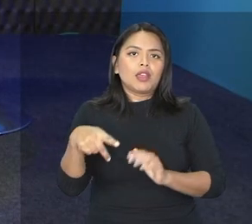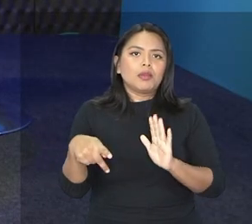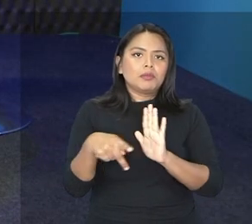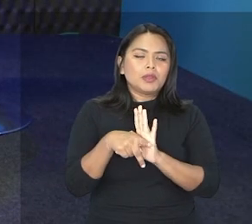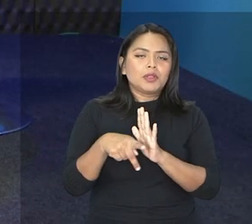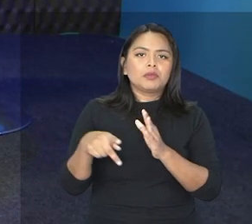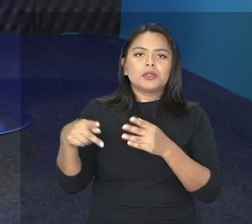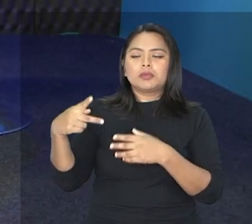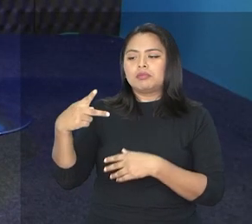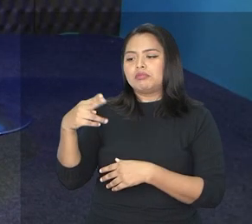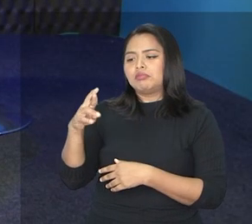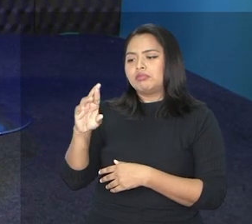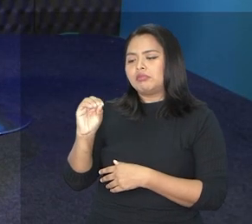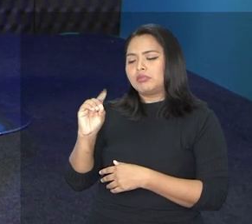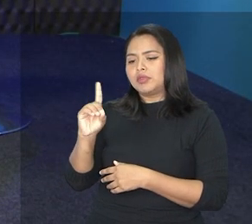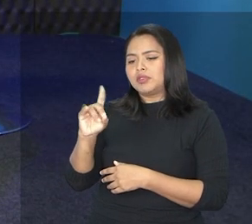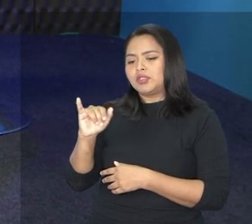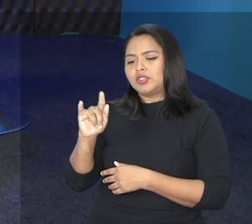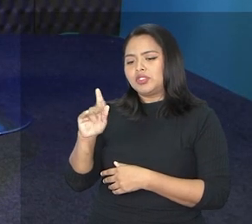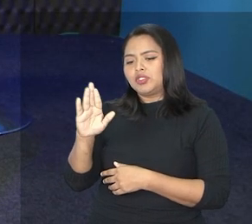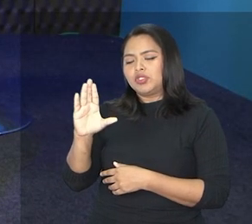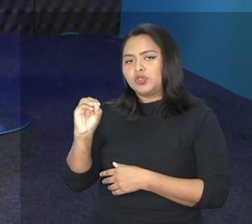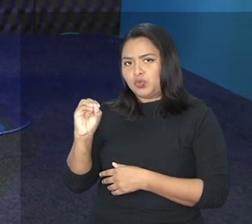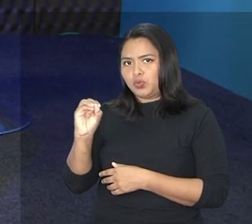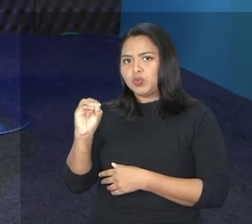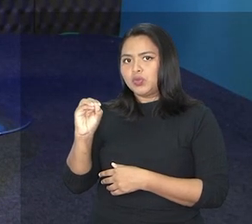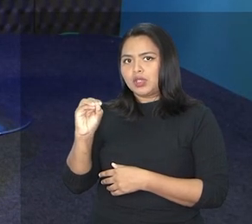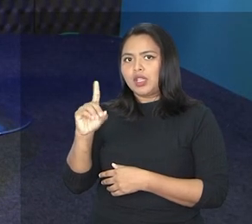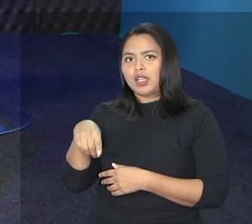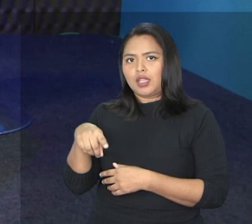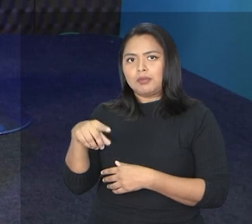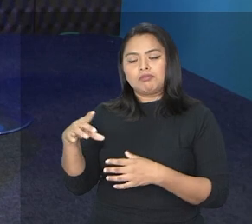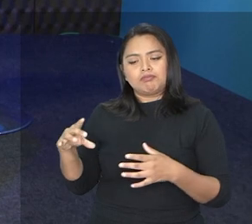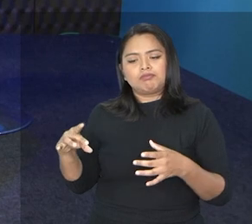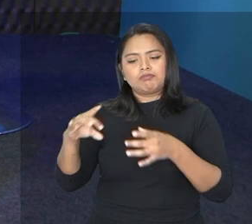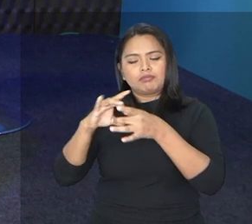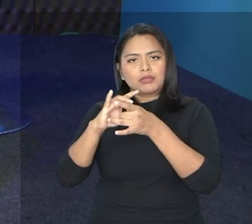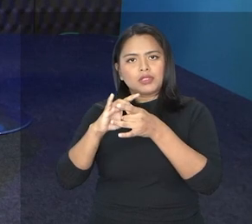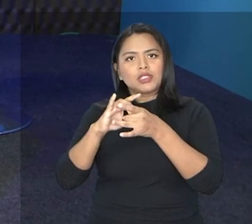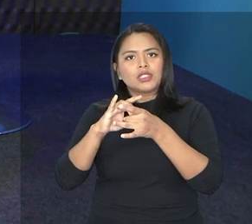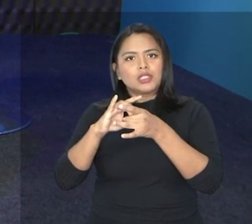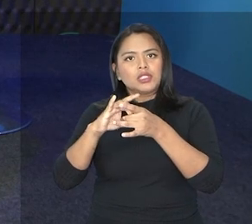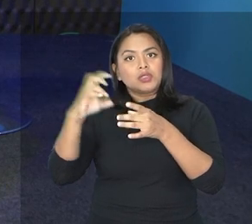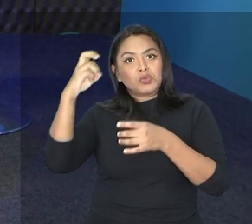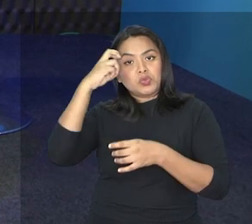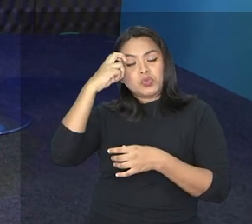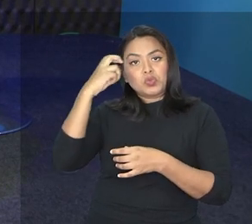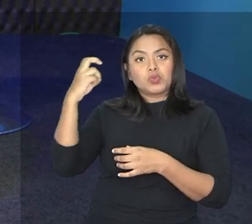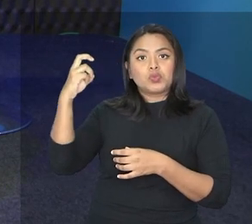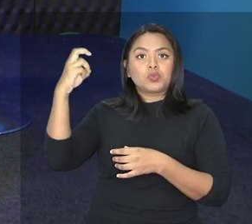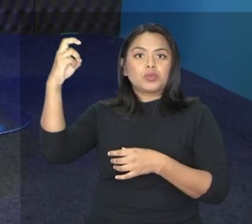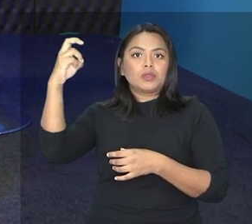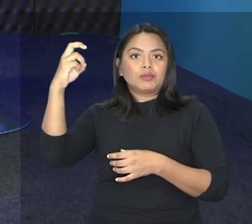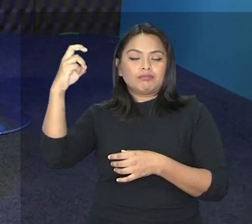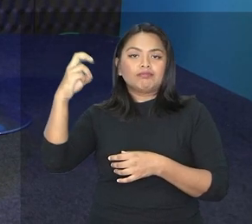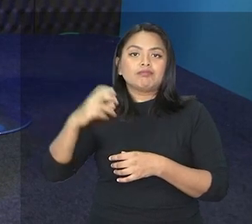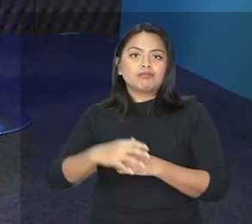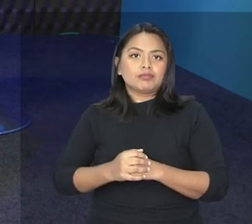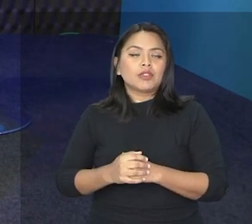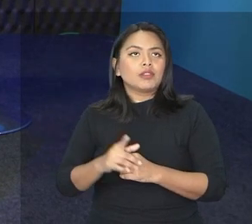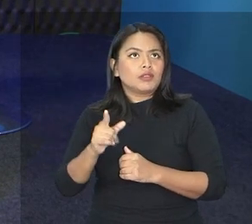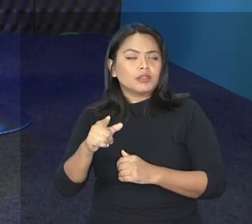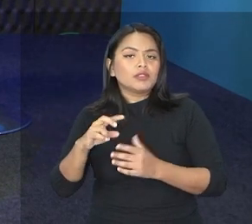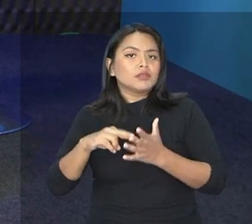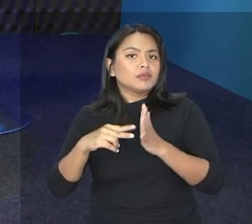categoria de prodígio que eu te falei, que é um aspecto da superdotação. Porque a superdotação, ela envolve não só